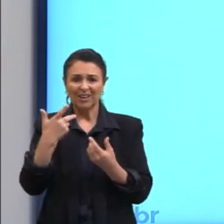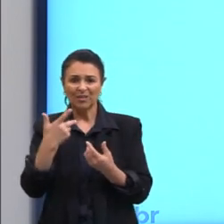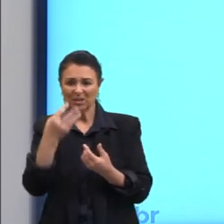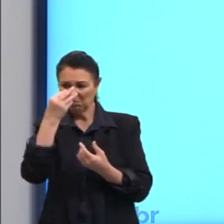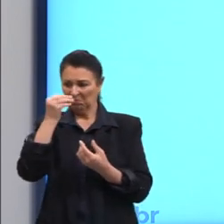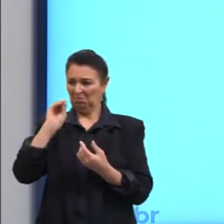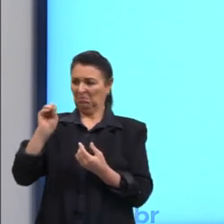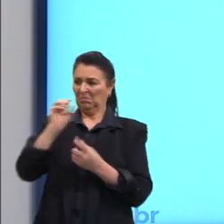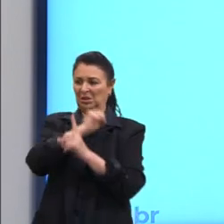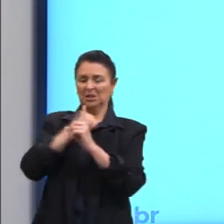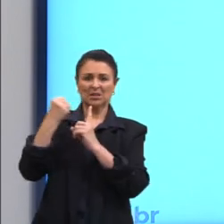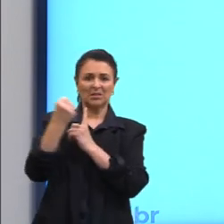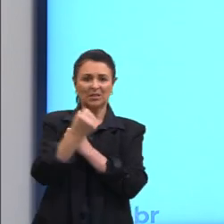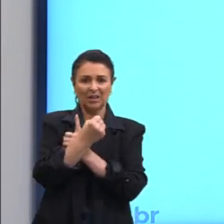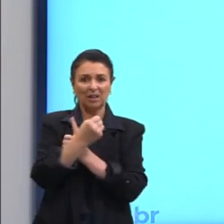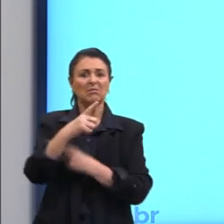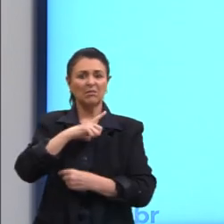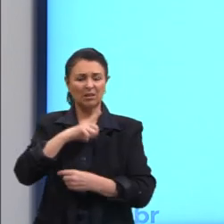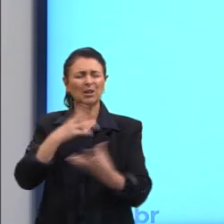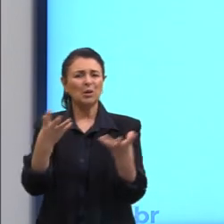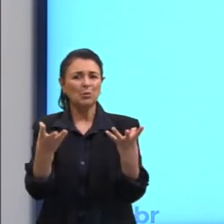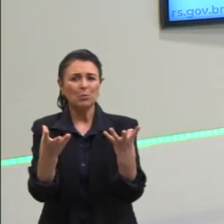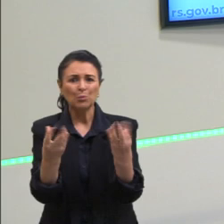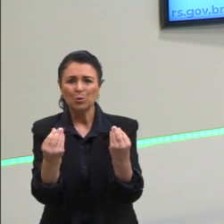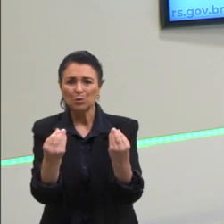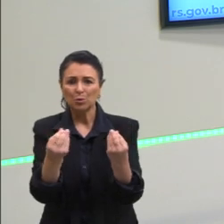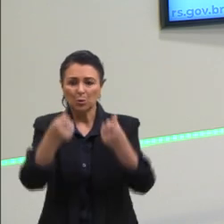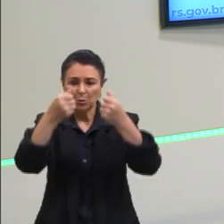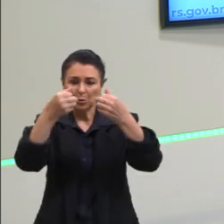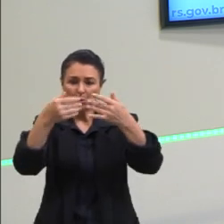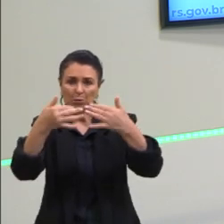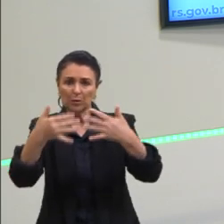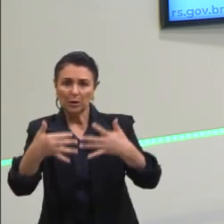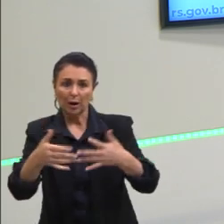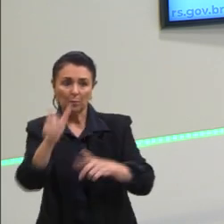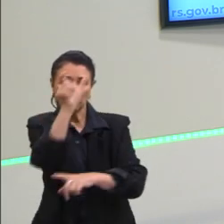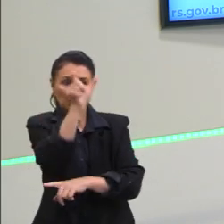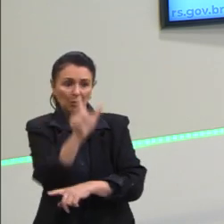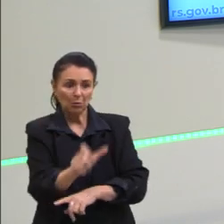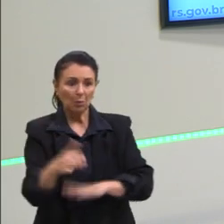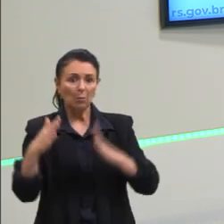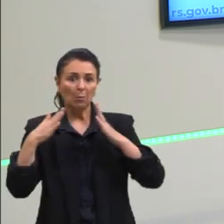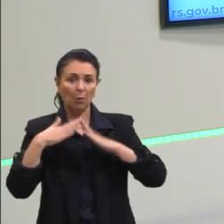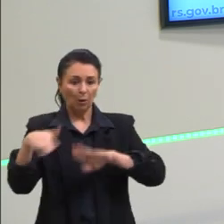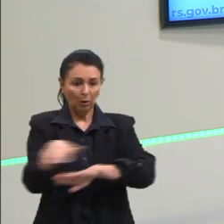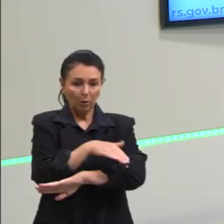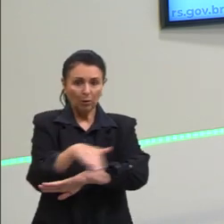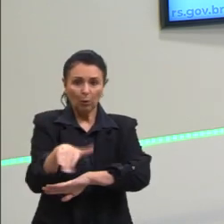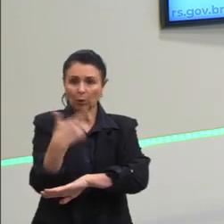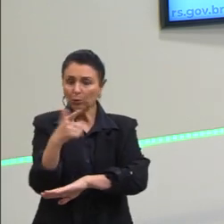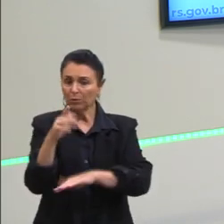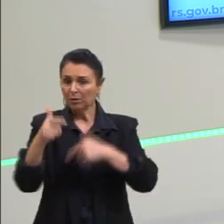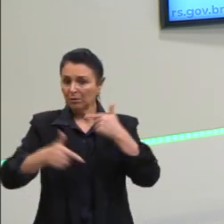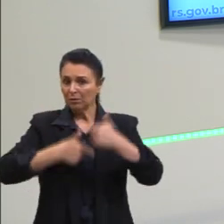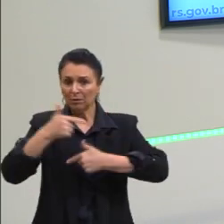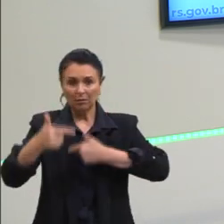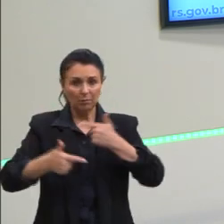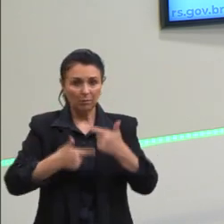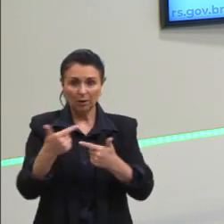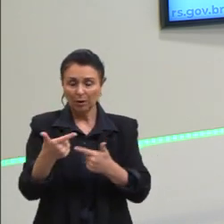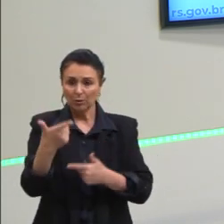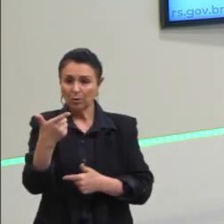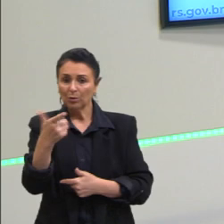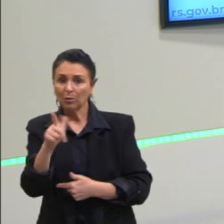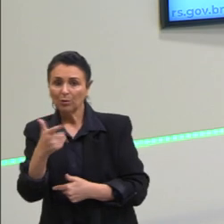existe quando se fala aí da situação das pessoas que estão numa situação